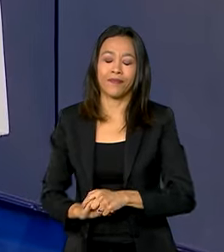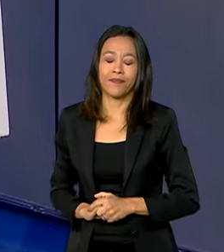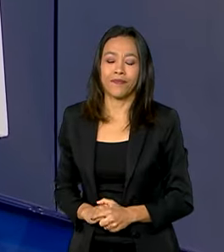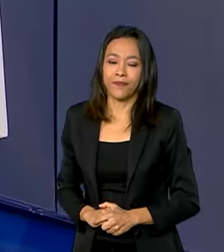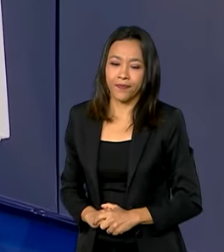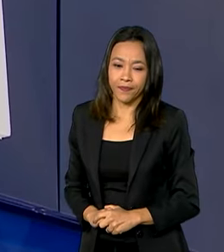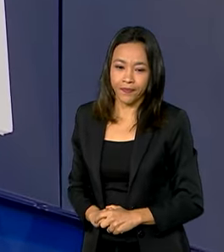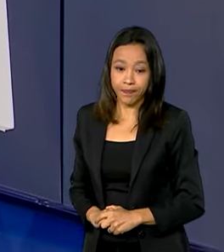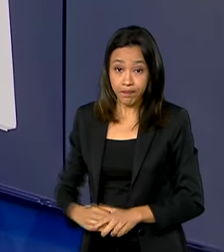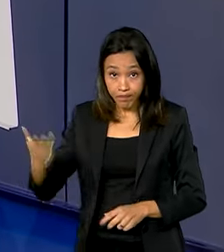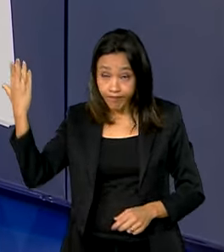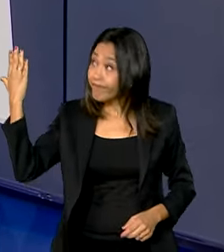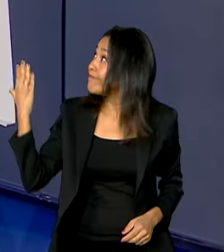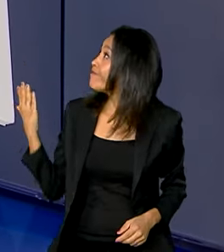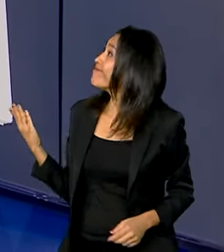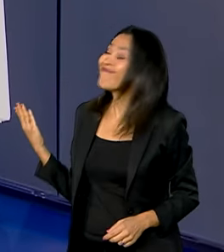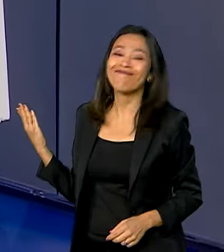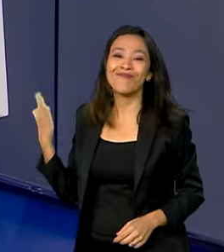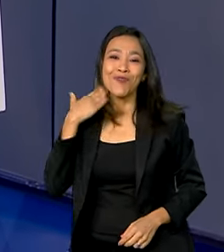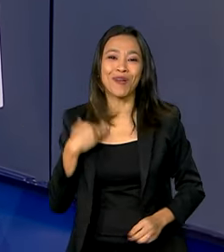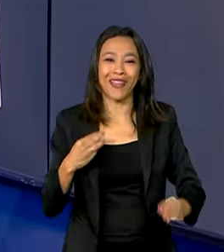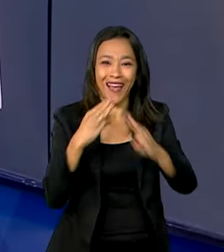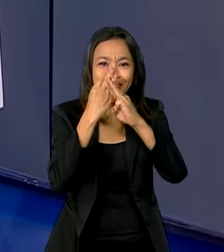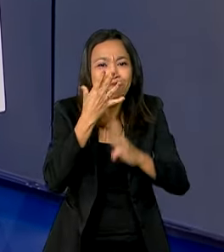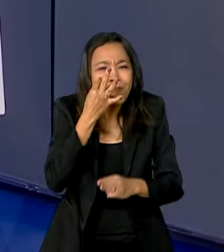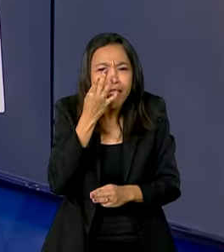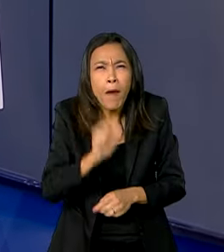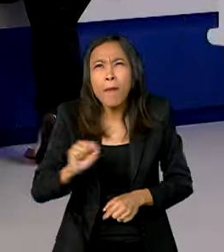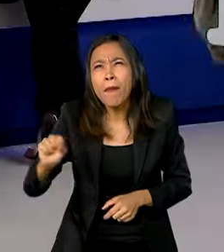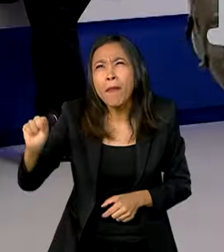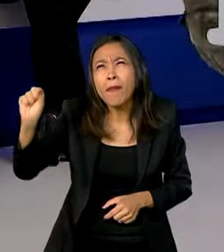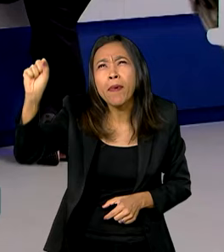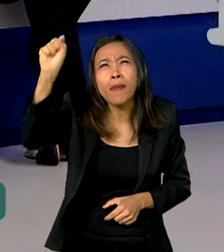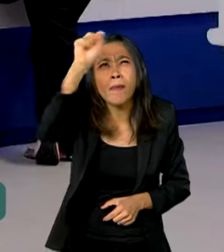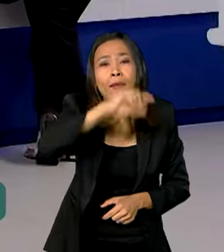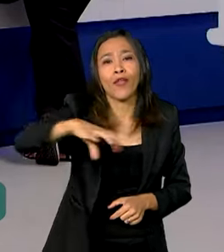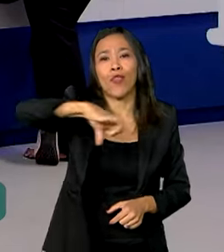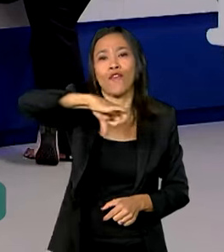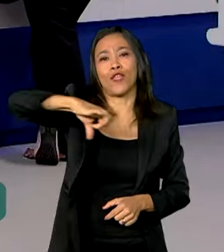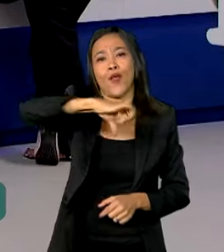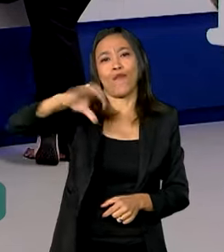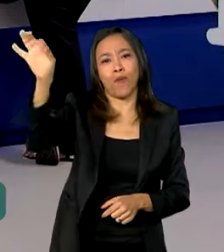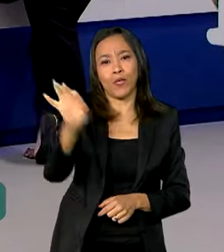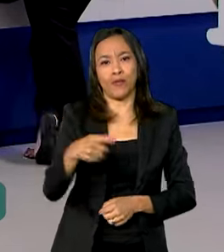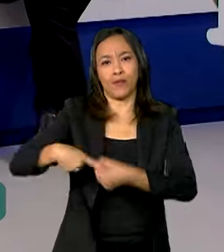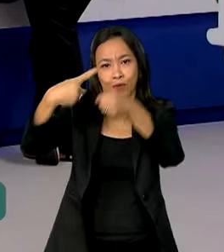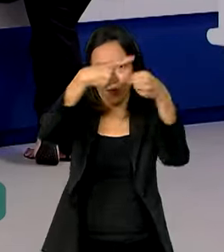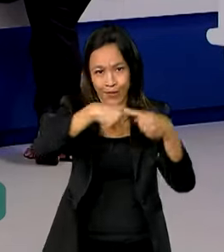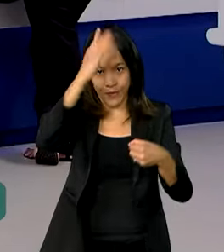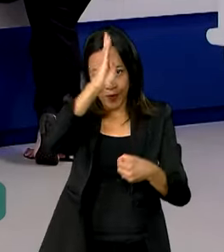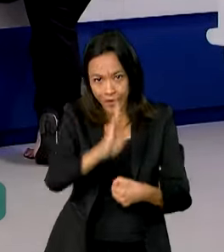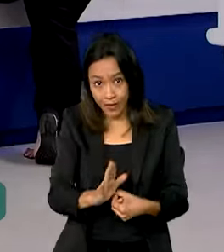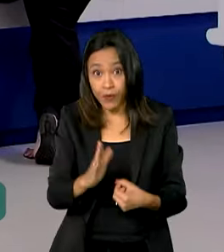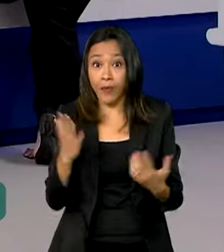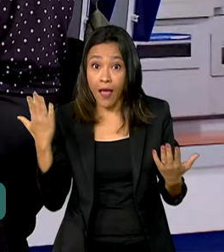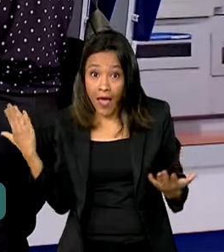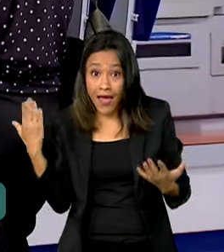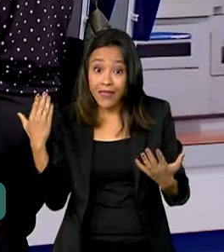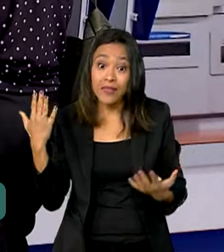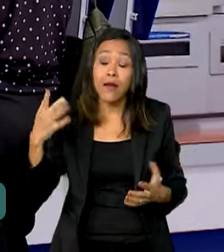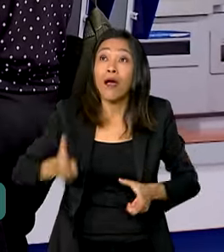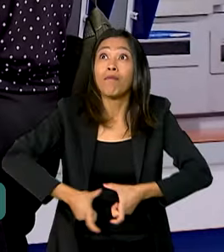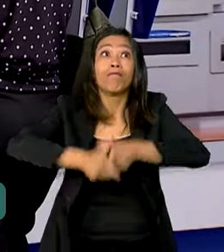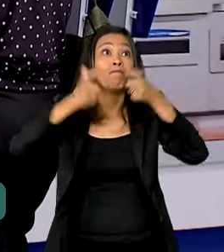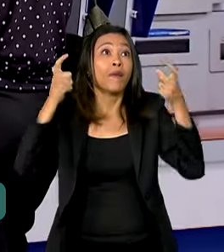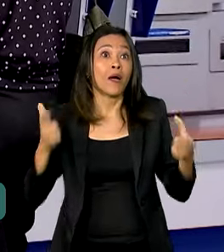A Caixa está presente em mais de 99% dos municípios brasileiros. É a maior